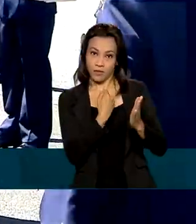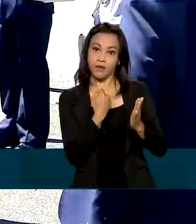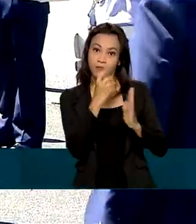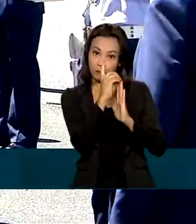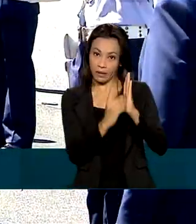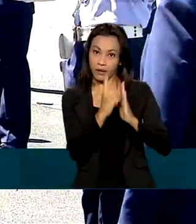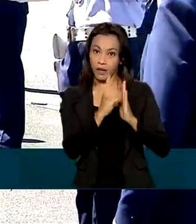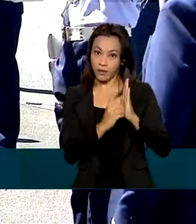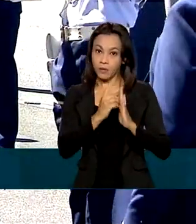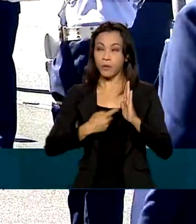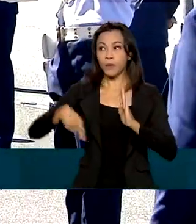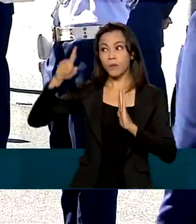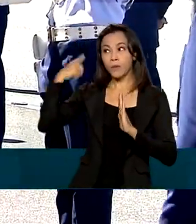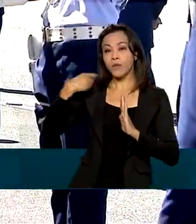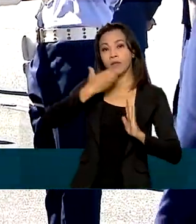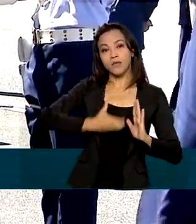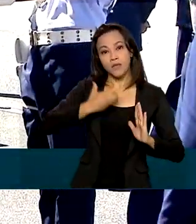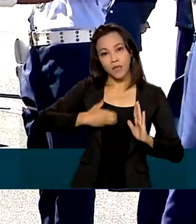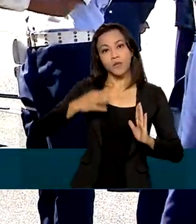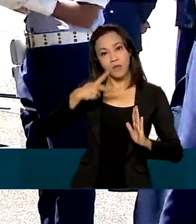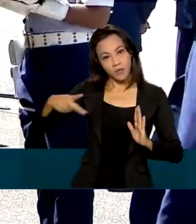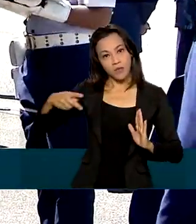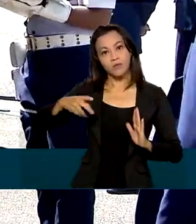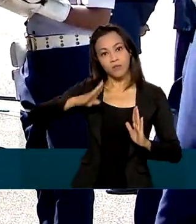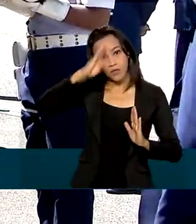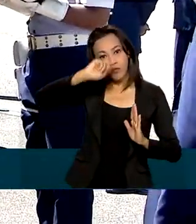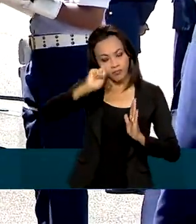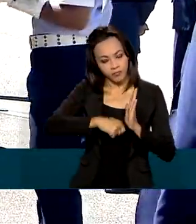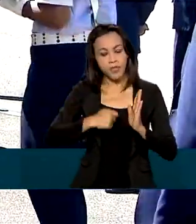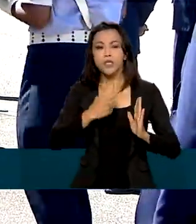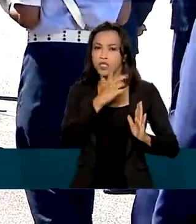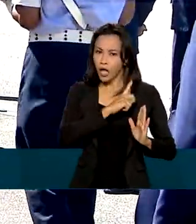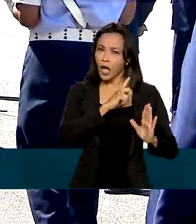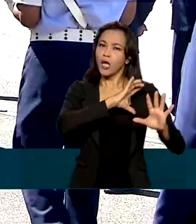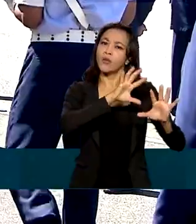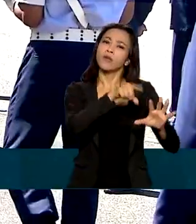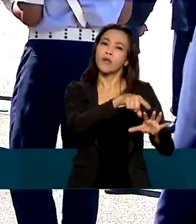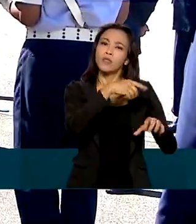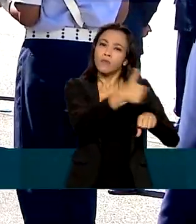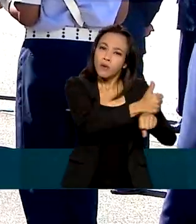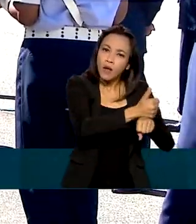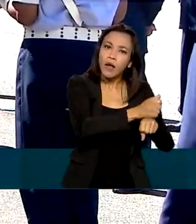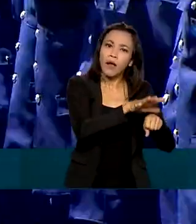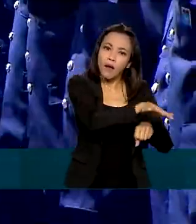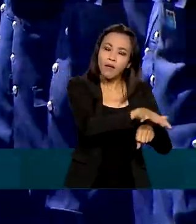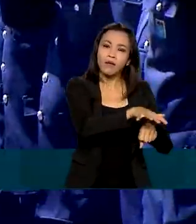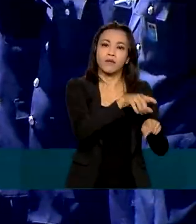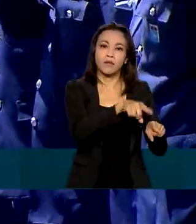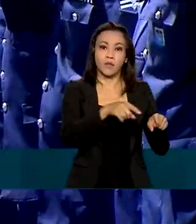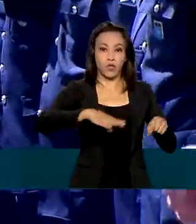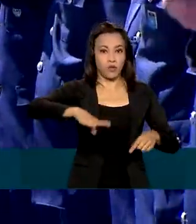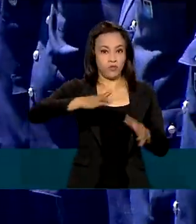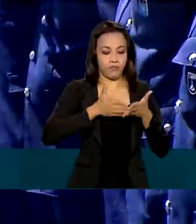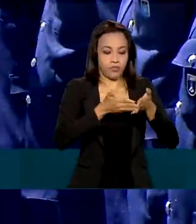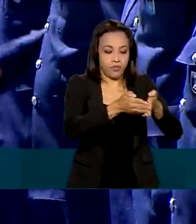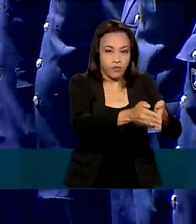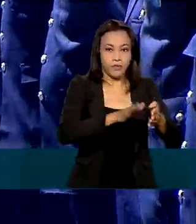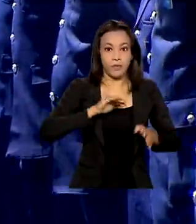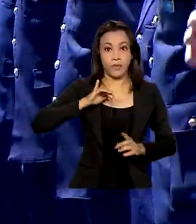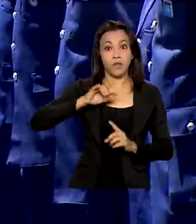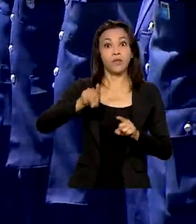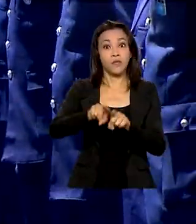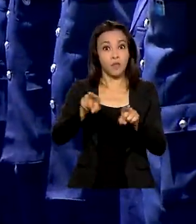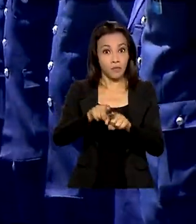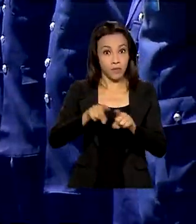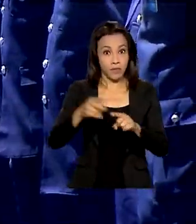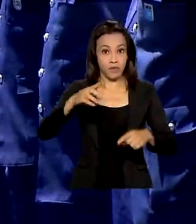passado criou o novo cargo a exemplo do que já existe no Exército e na Marinha. O presidente Bolsonaro participou da